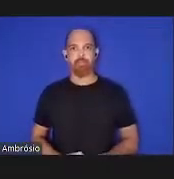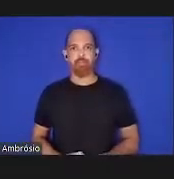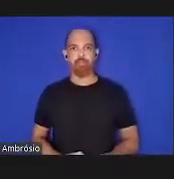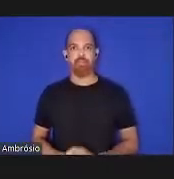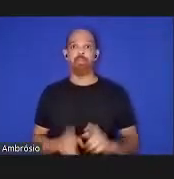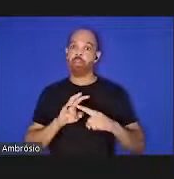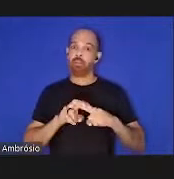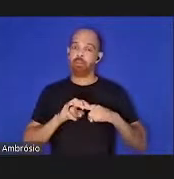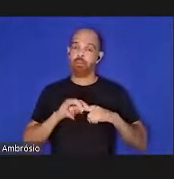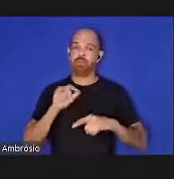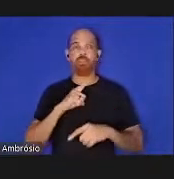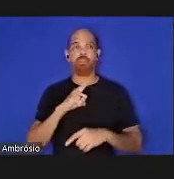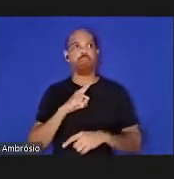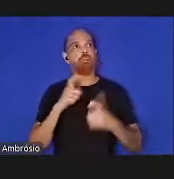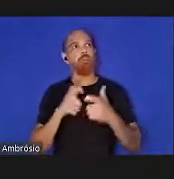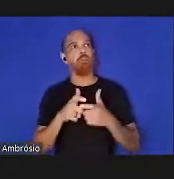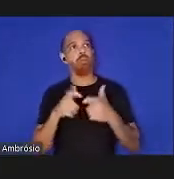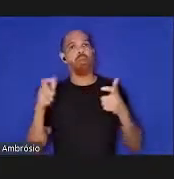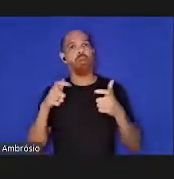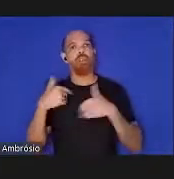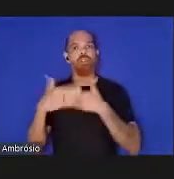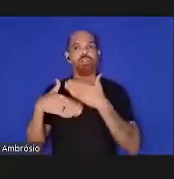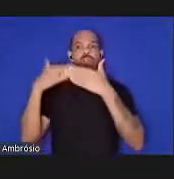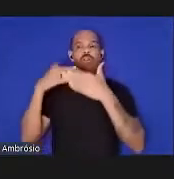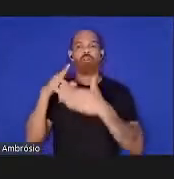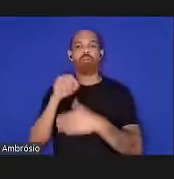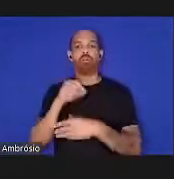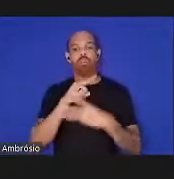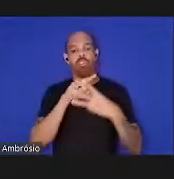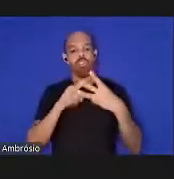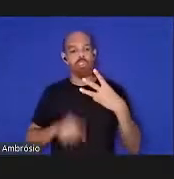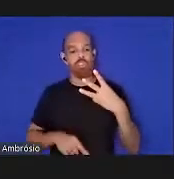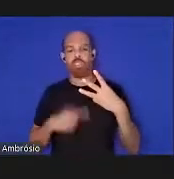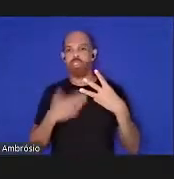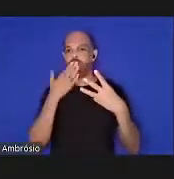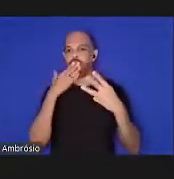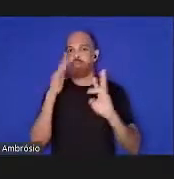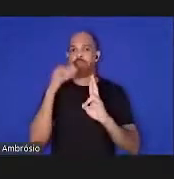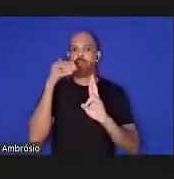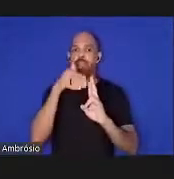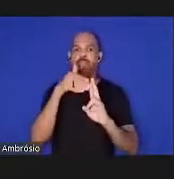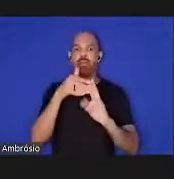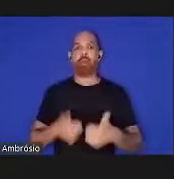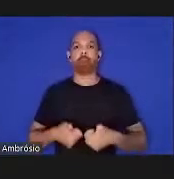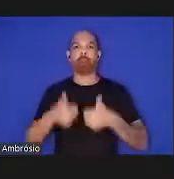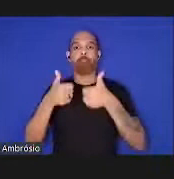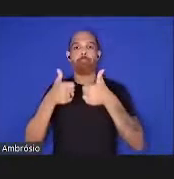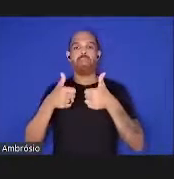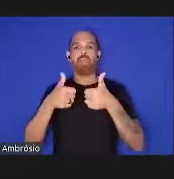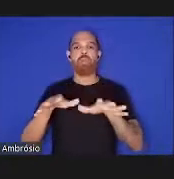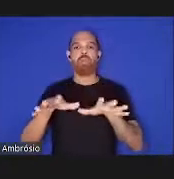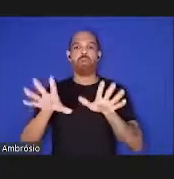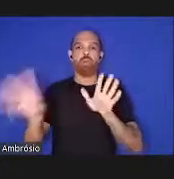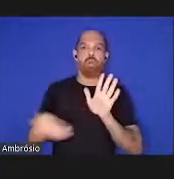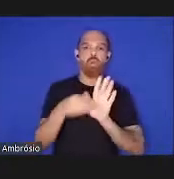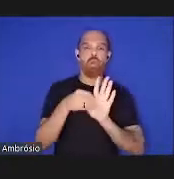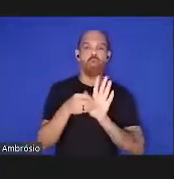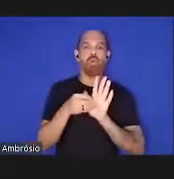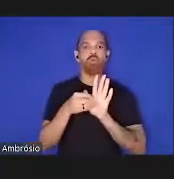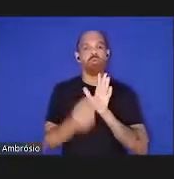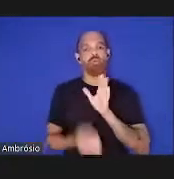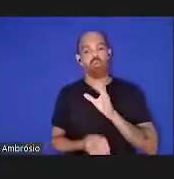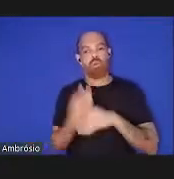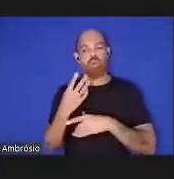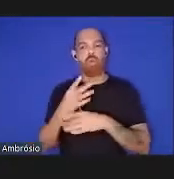para um maior desenvolvimento destes três quadros de referência para melhor incorporar nos seus construtos relacionados com a